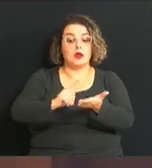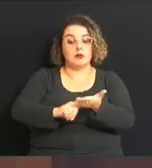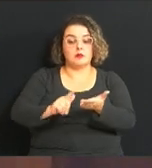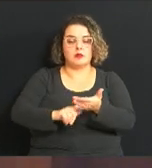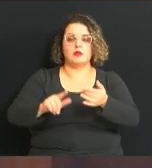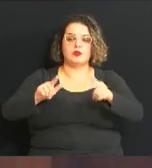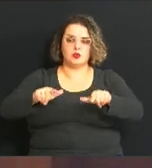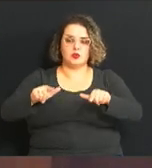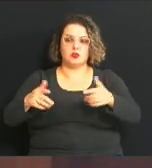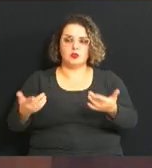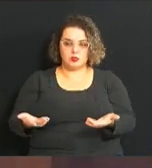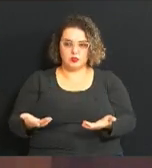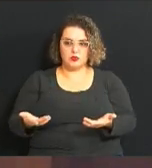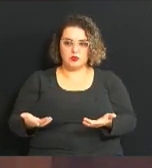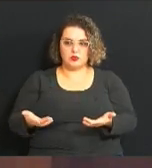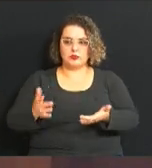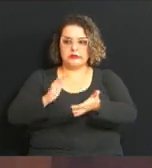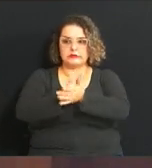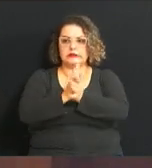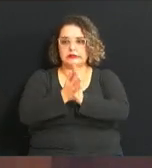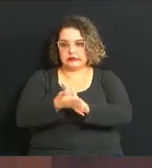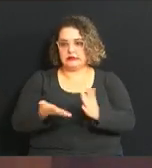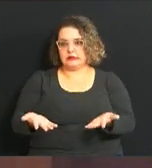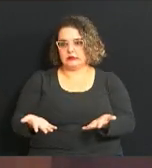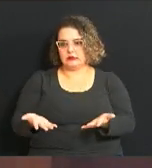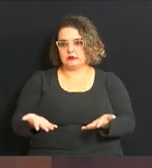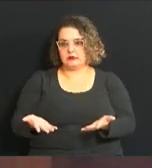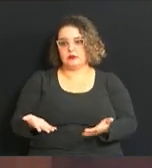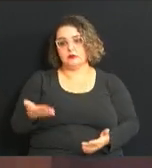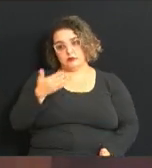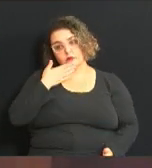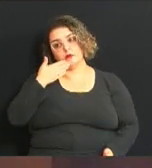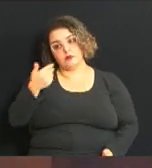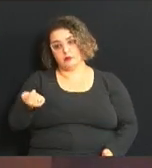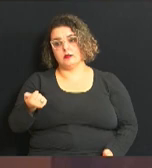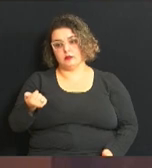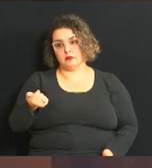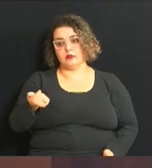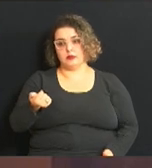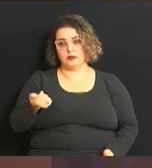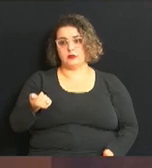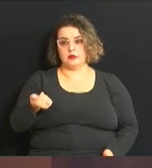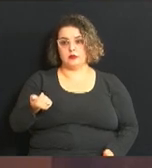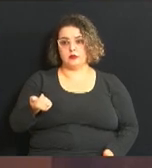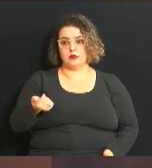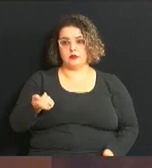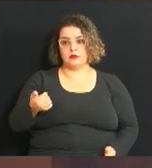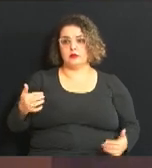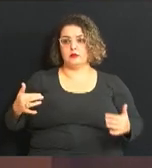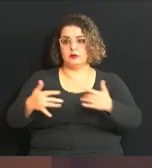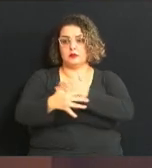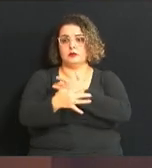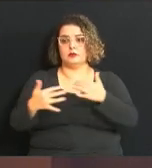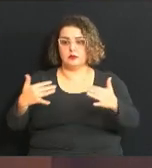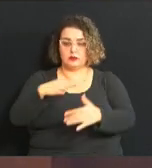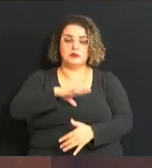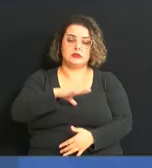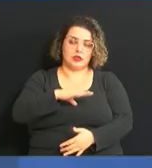onde que está deteriorado, você está falando de uma melhoria na parte urbana do município.